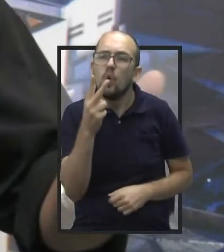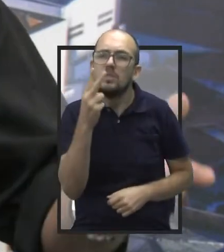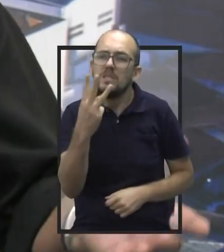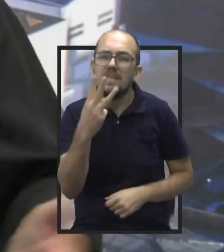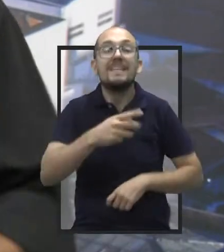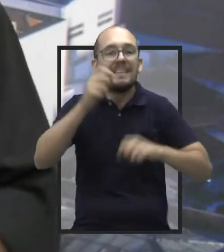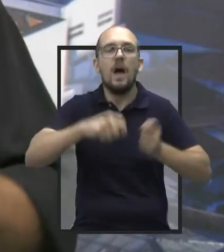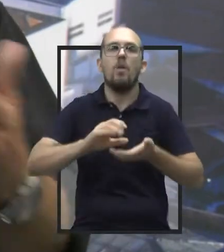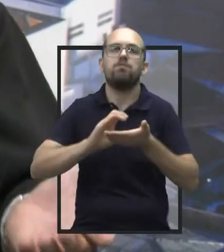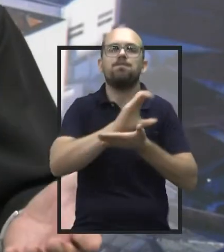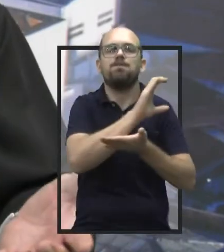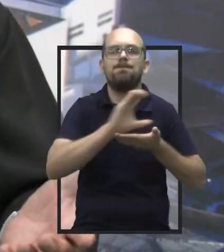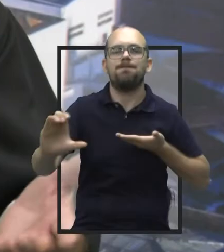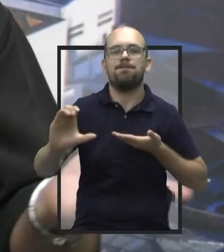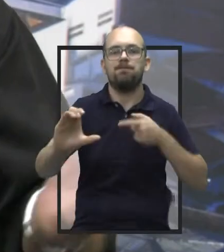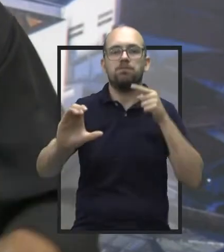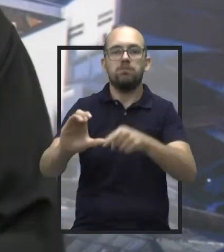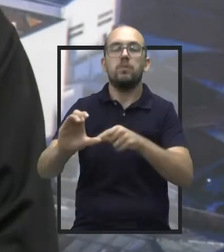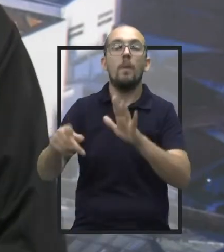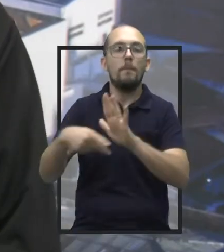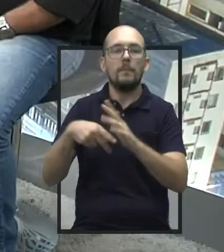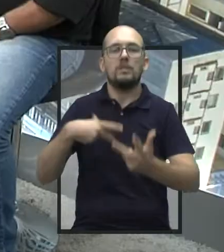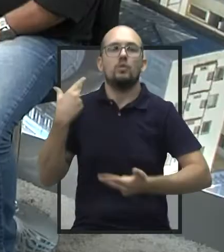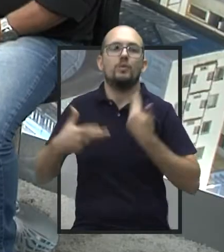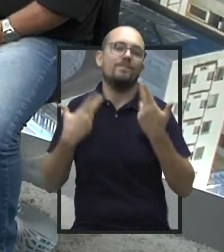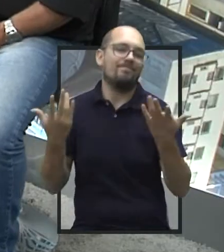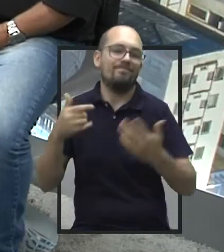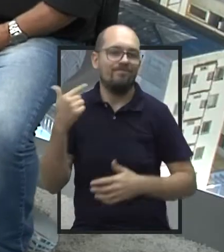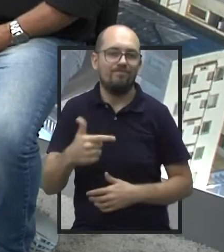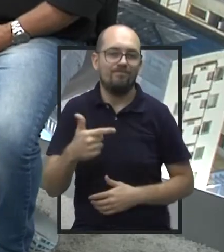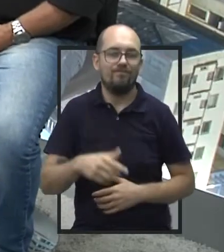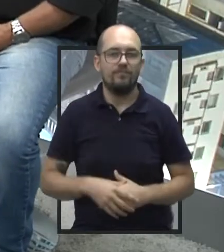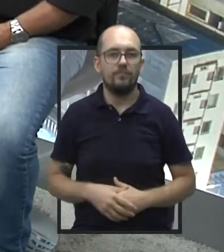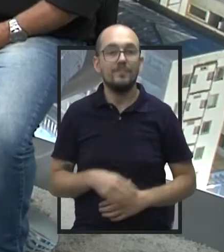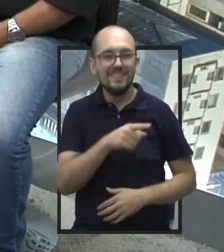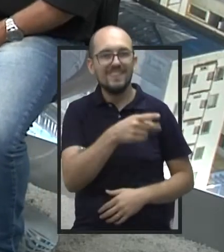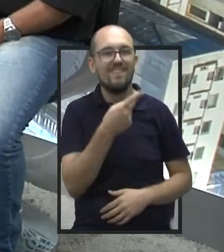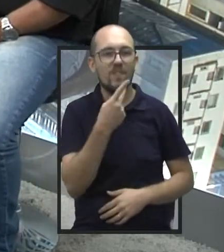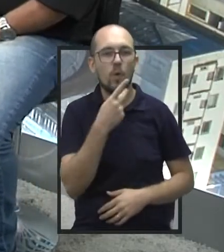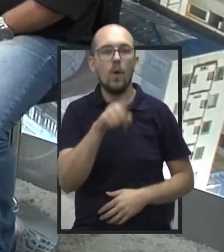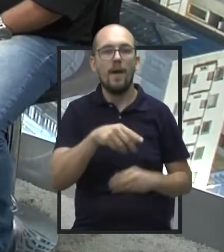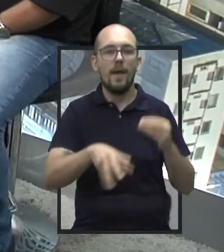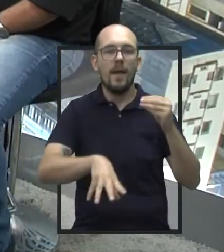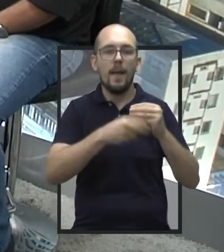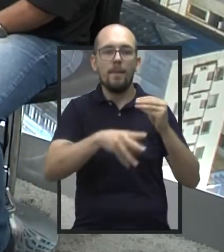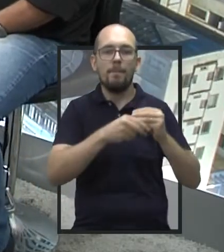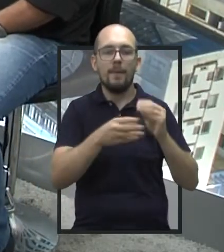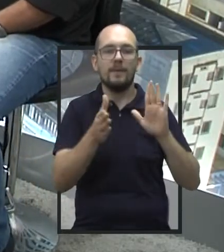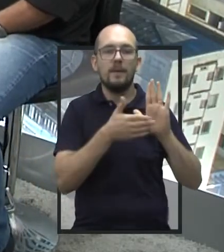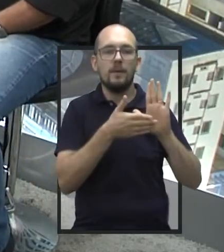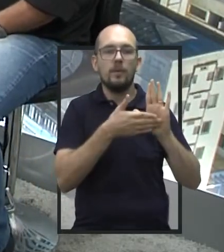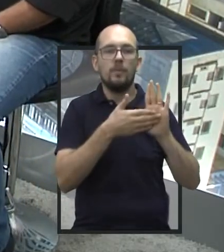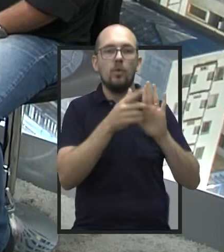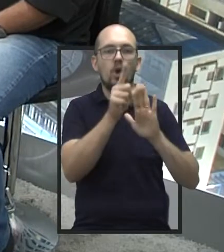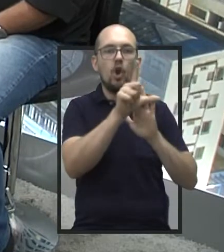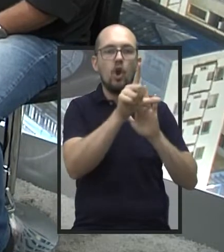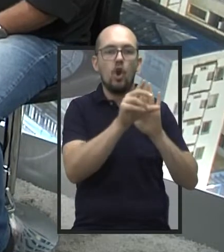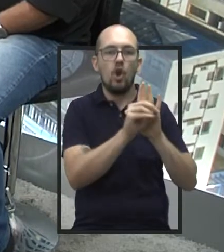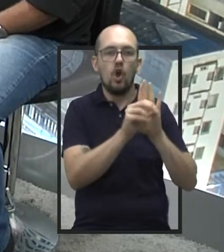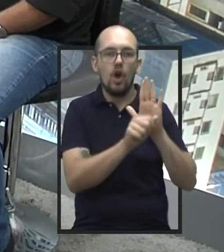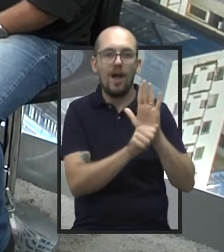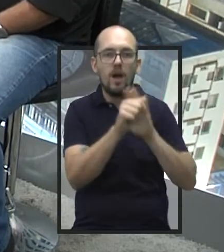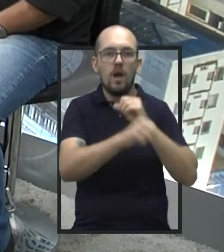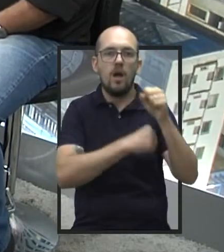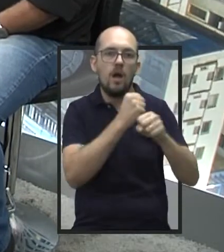mais um dinheiro de retaguarda para as cirurgias. É que nesse caso citado pelo senhor, são as emendas que foram propostas ao orçamento do próximo